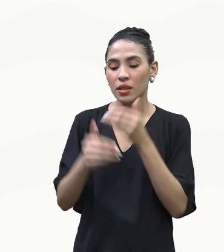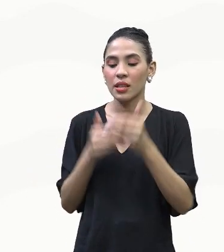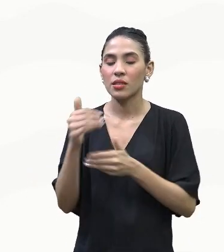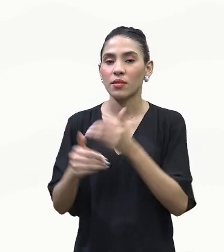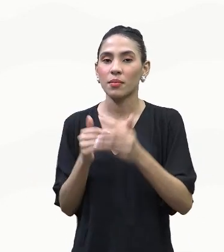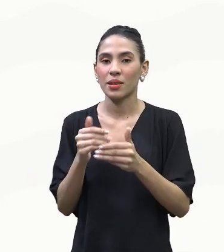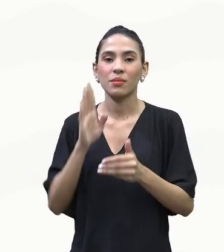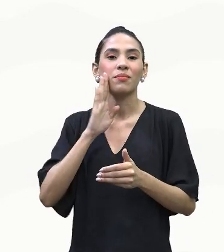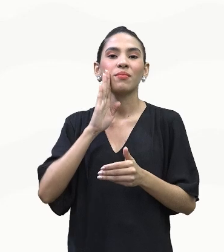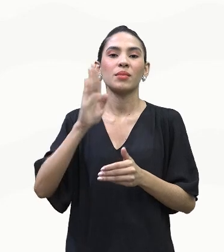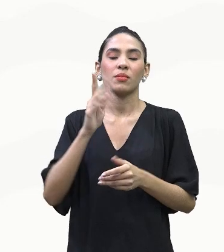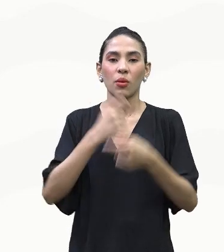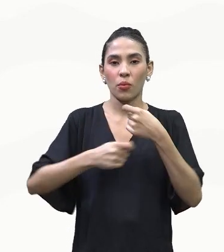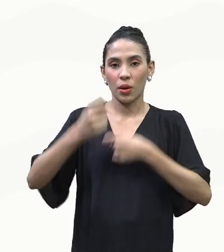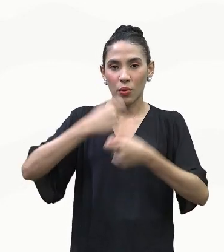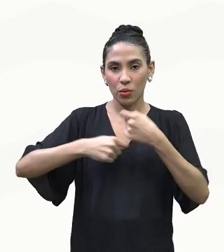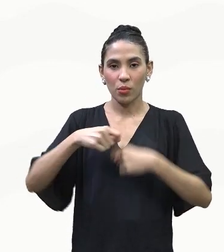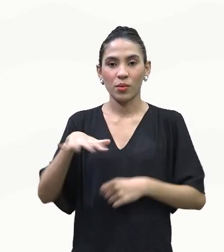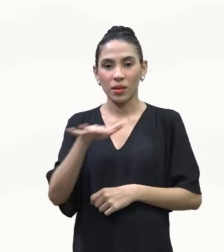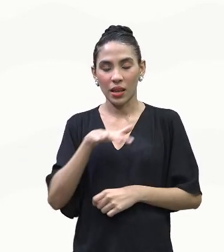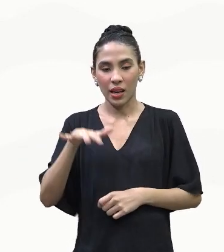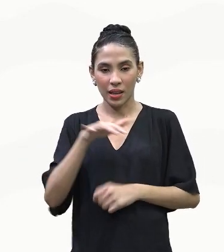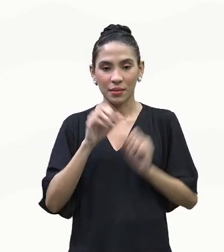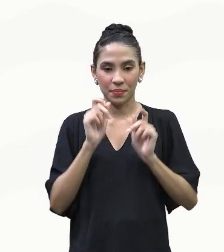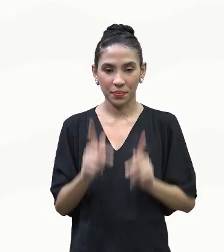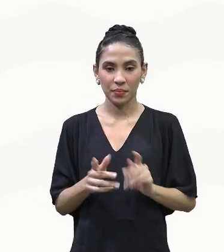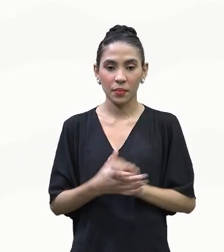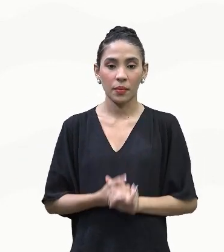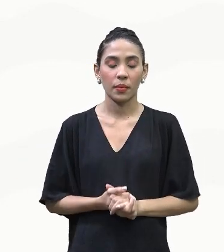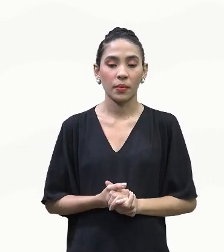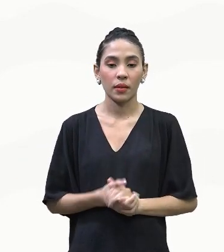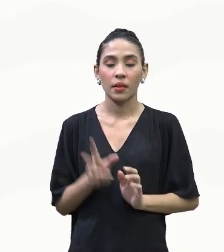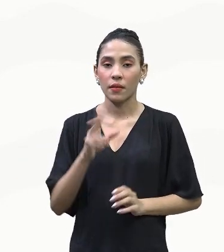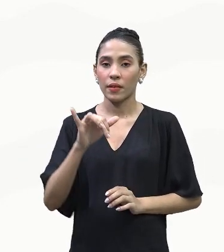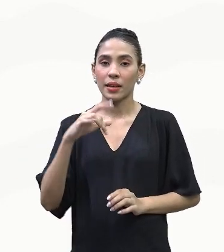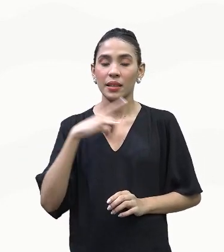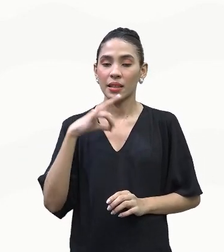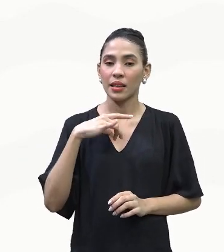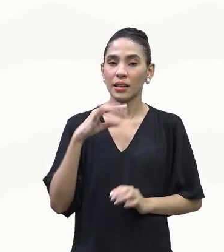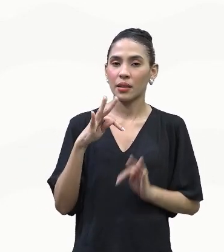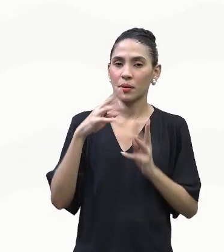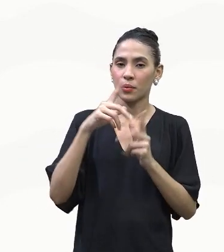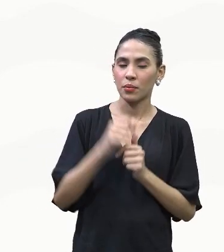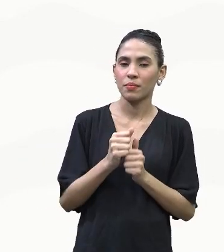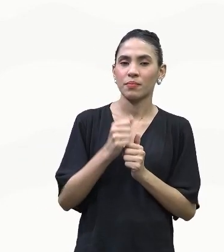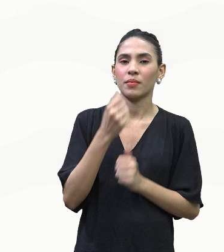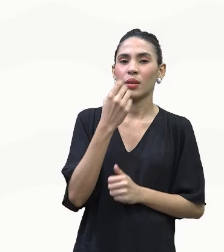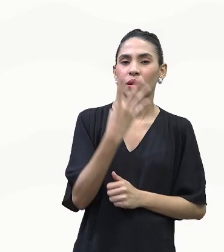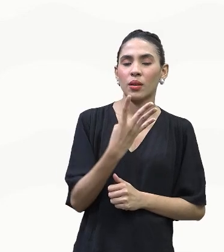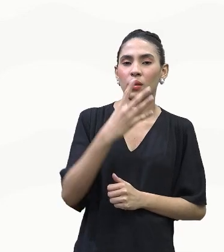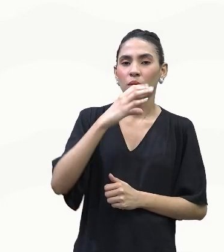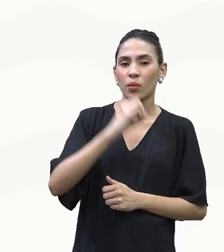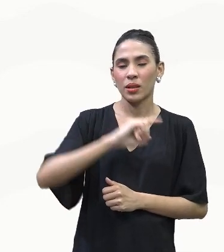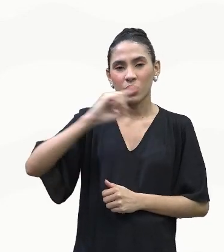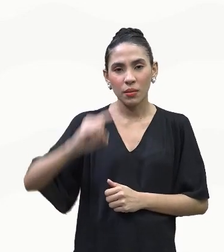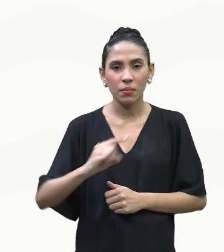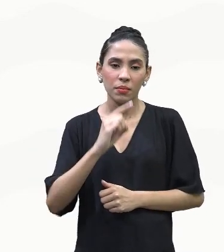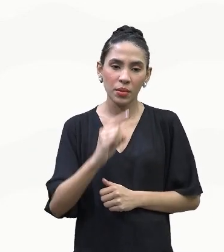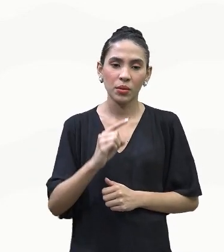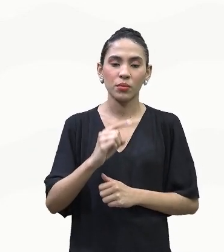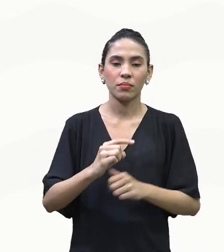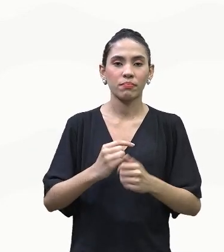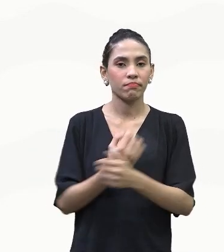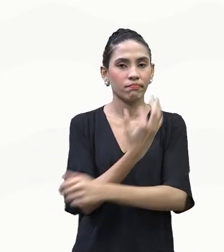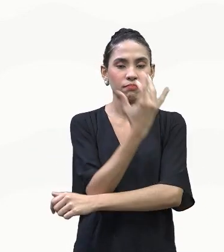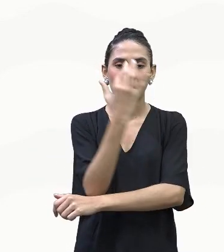econômico, dessa grande área. Vai abrigar toda essa região mais de 40 mil espécies de plantas,